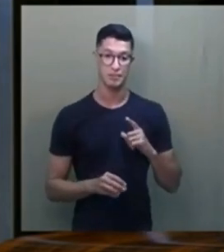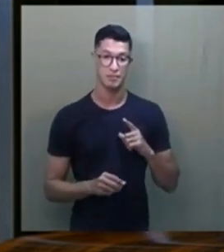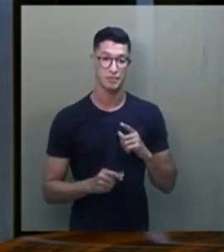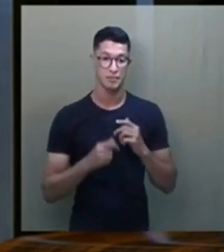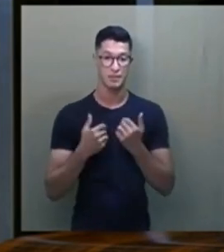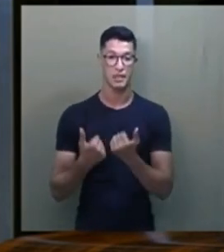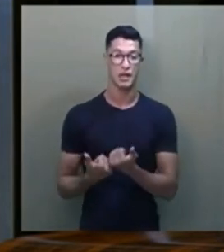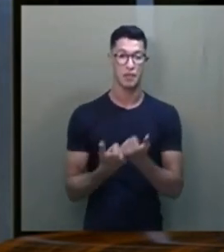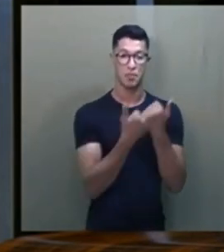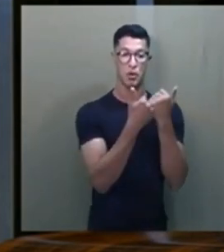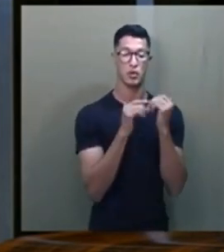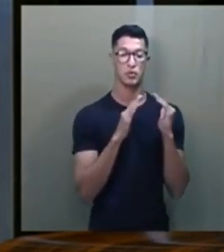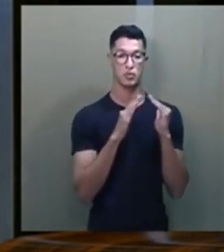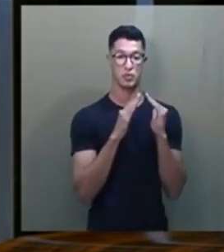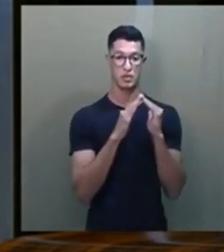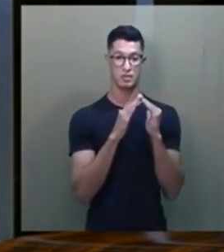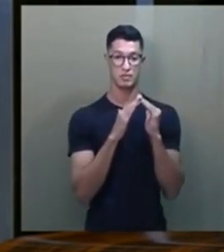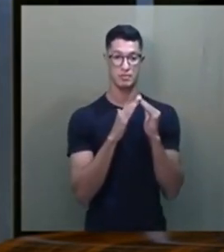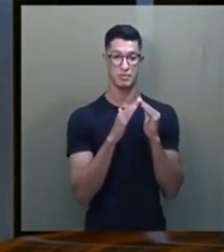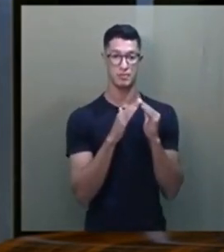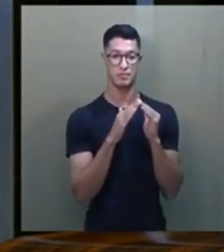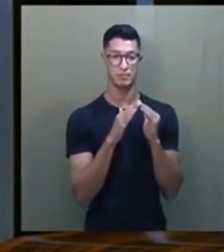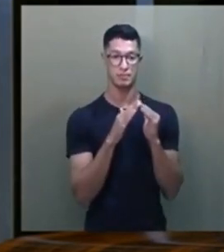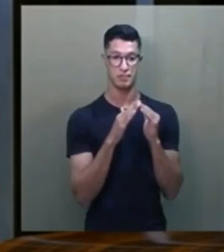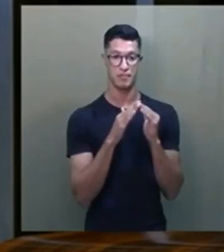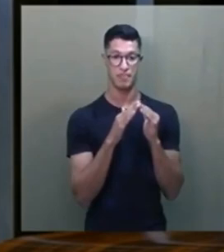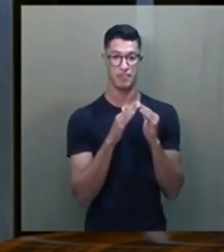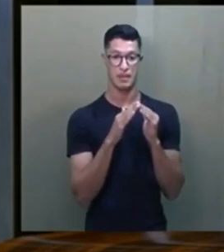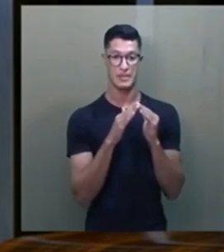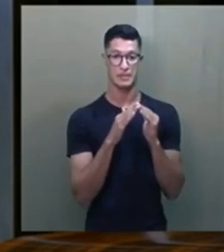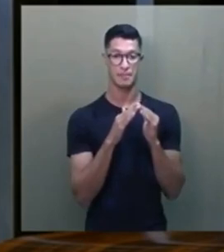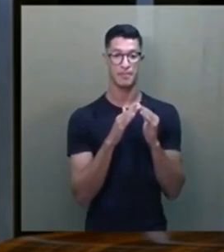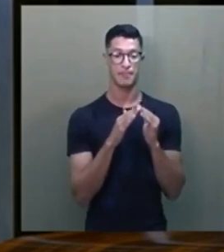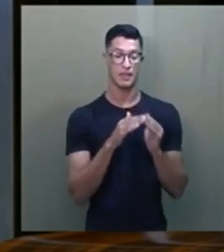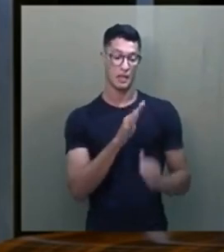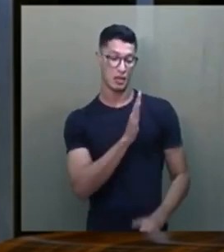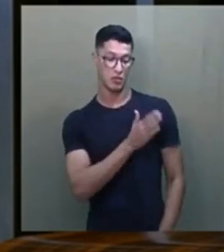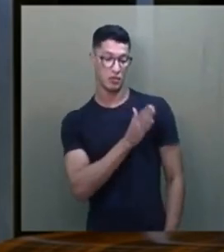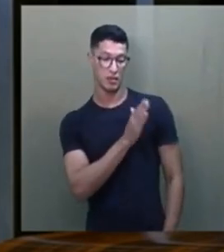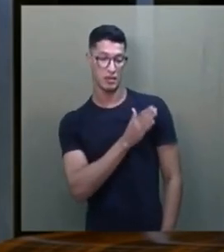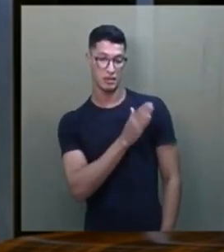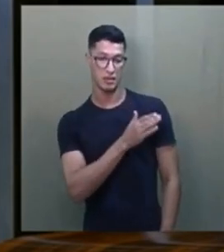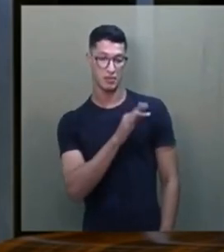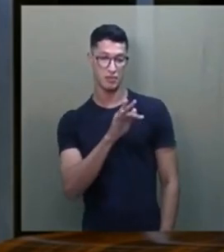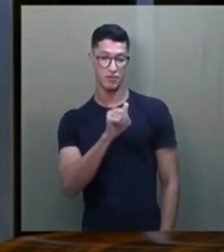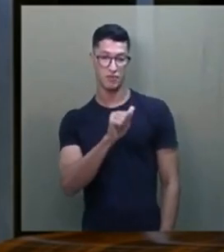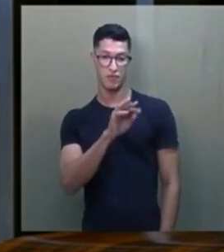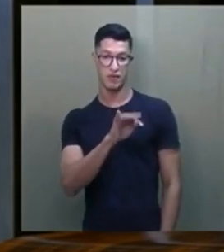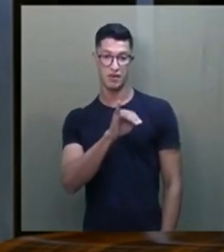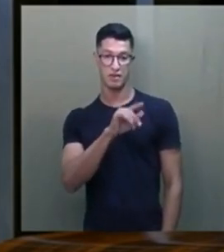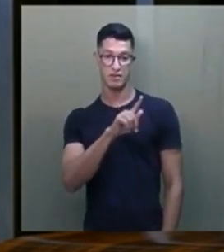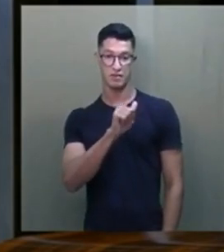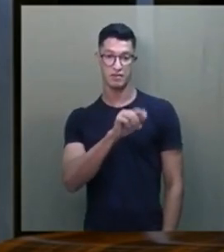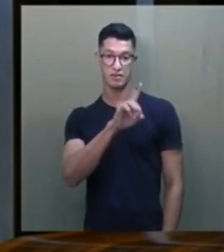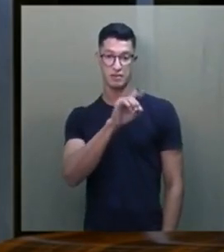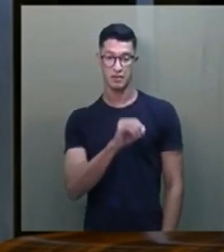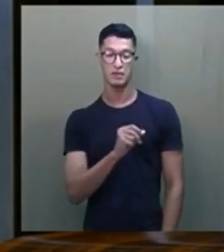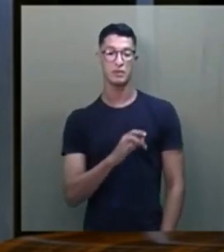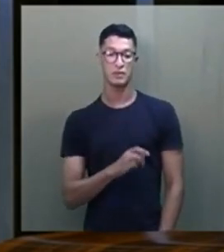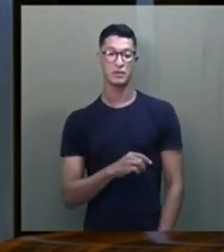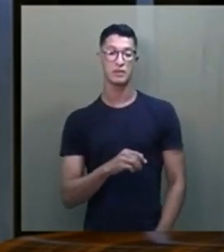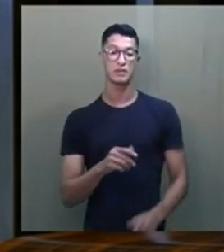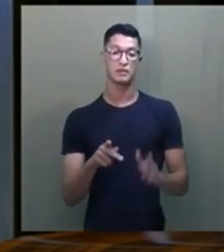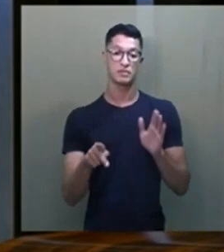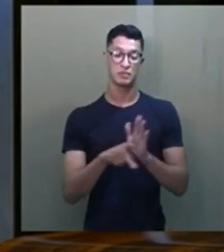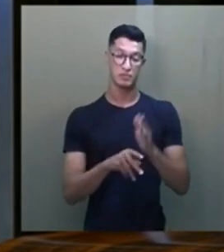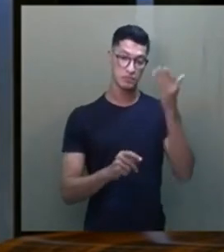Apoio no lar aos corações fatigados ante